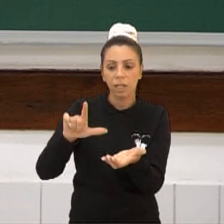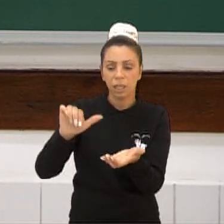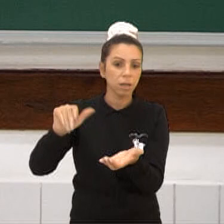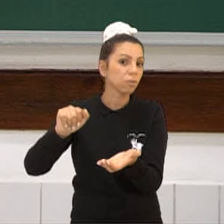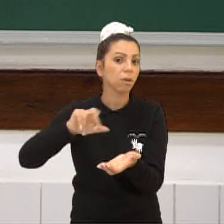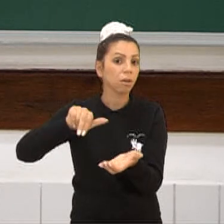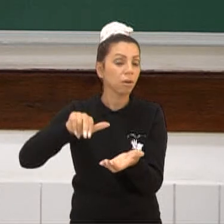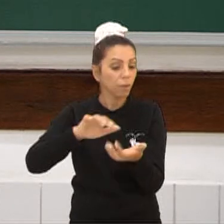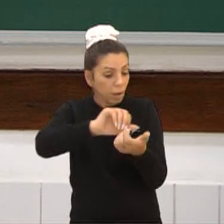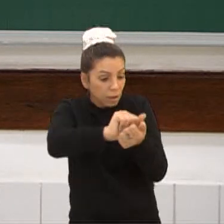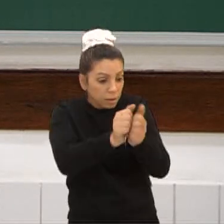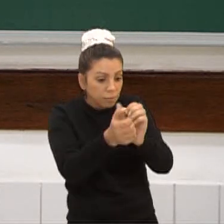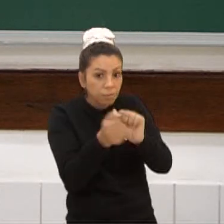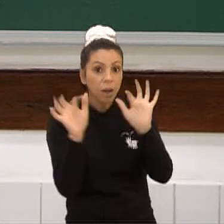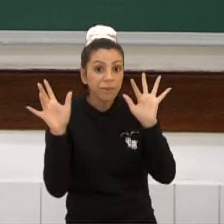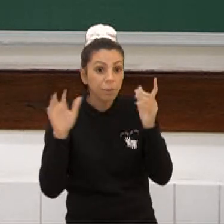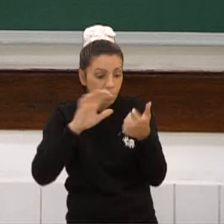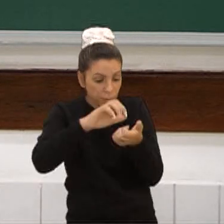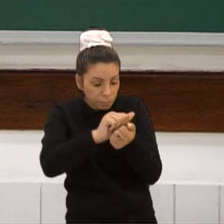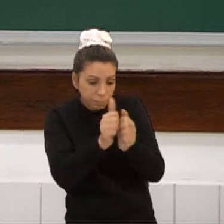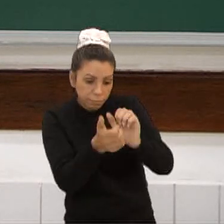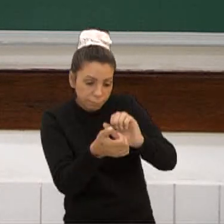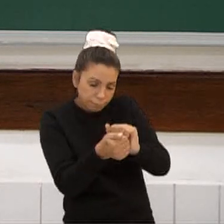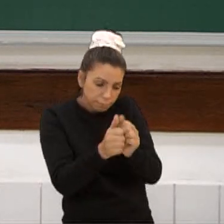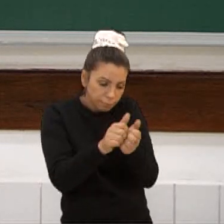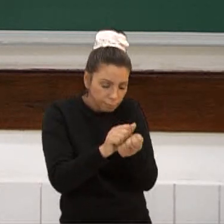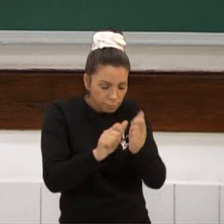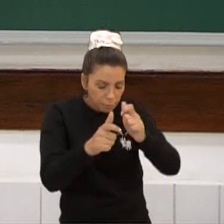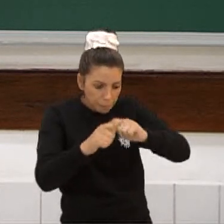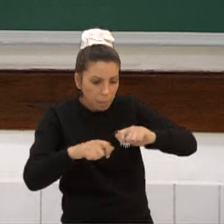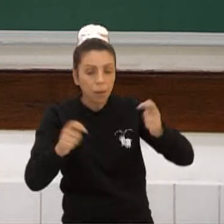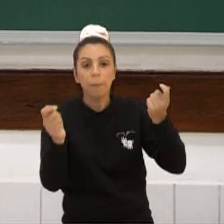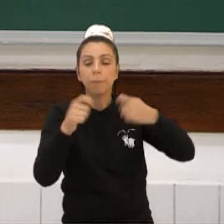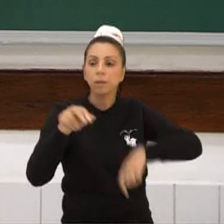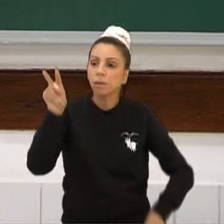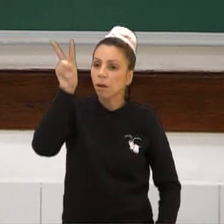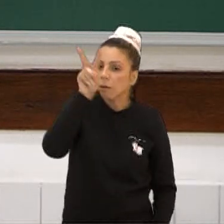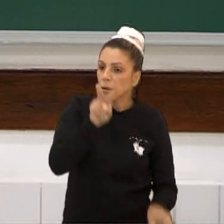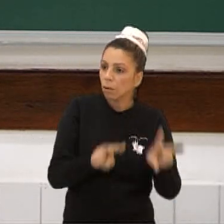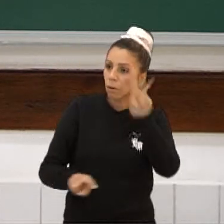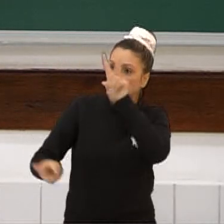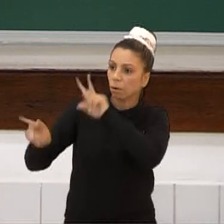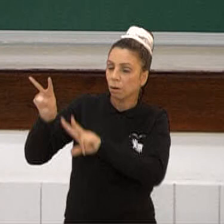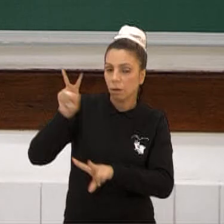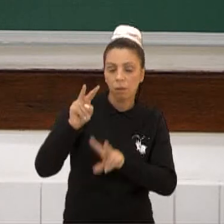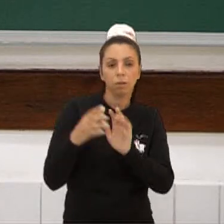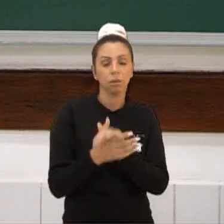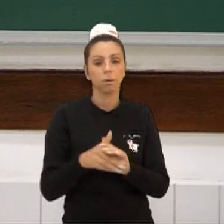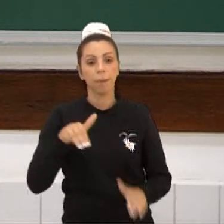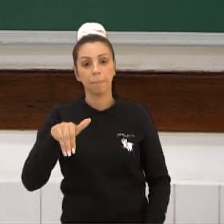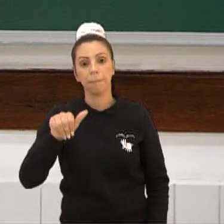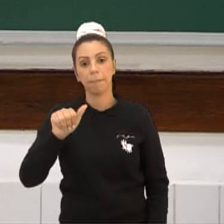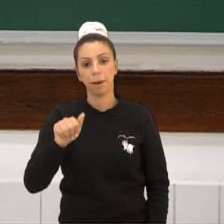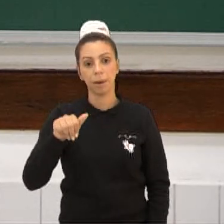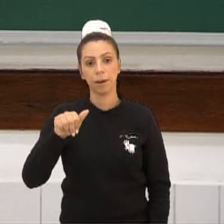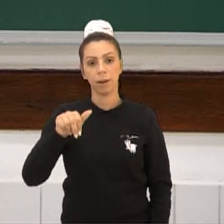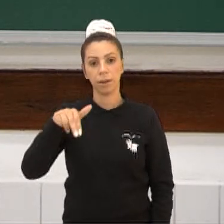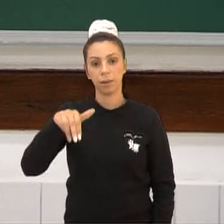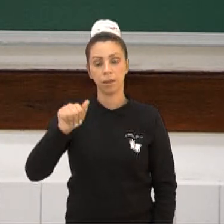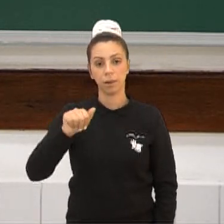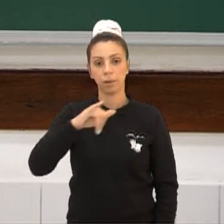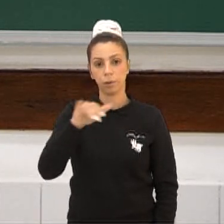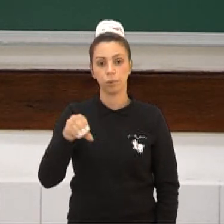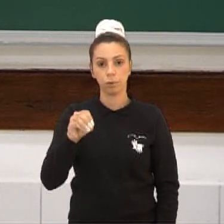formatação do barro com as mãos. Então, eles tinham que ter um senso estético espacial muito grande. Os marajoaras, eles faziam uma